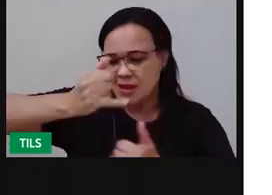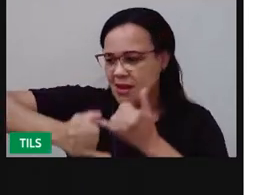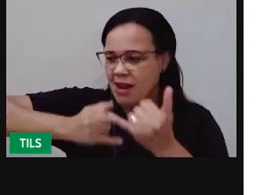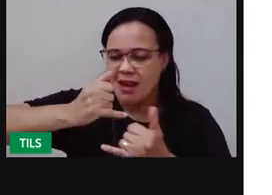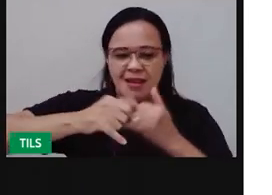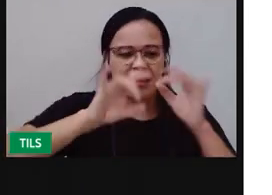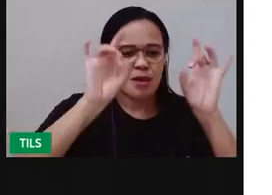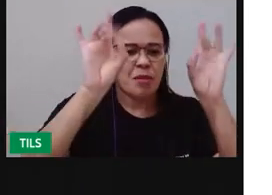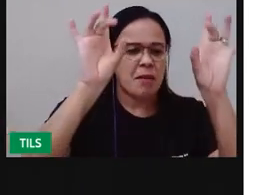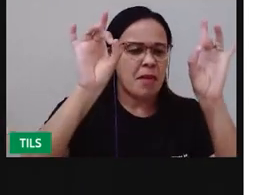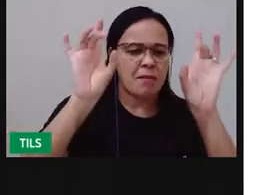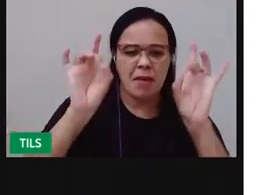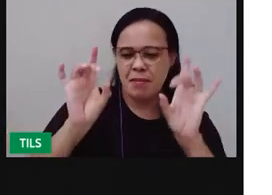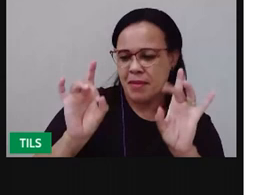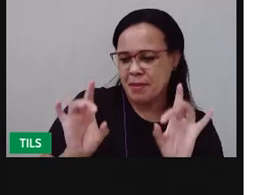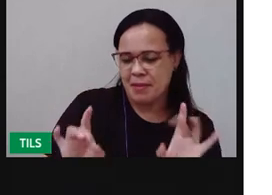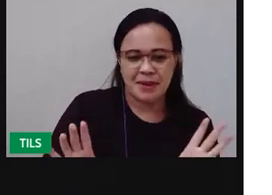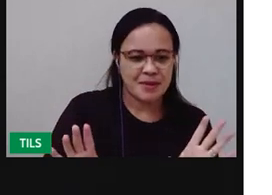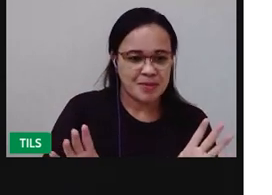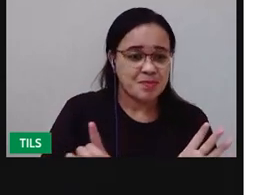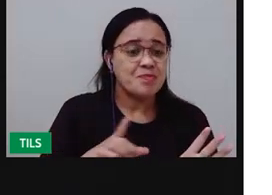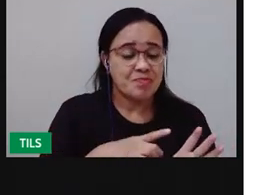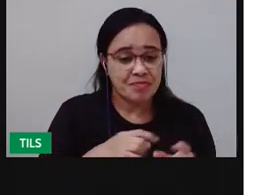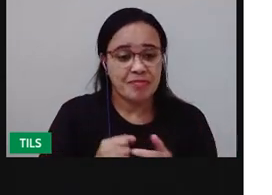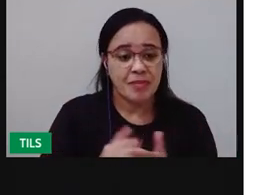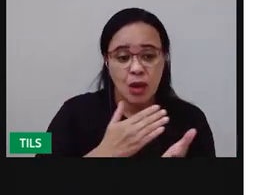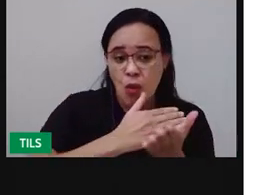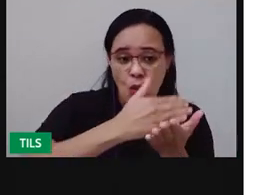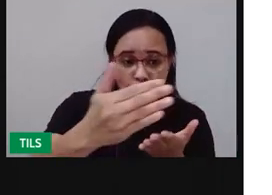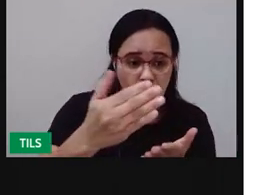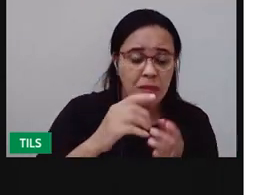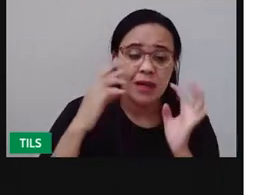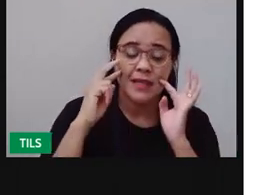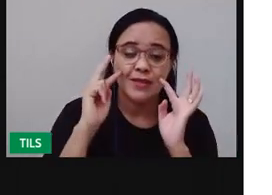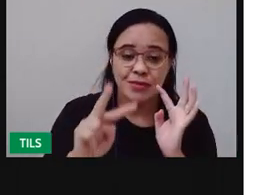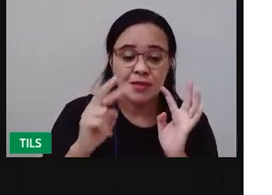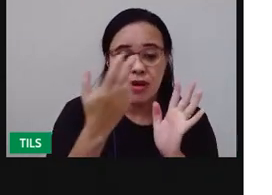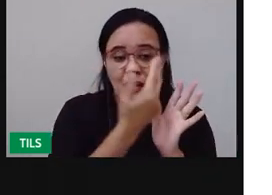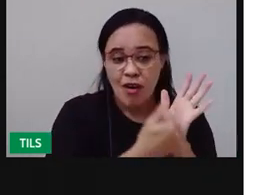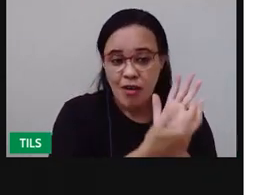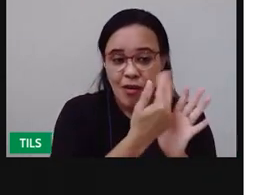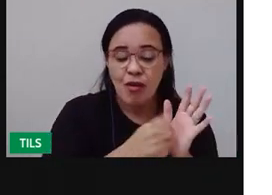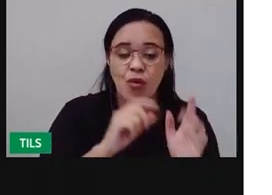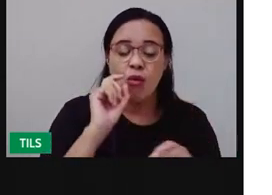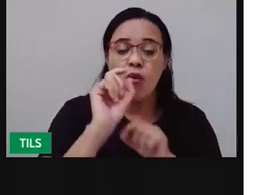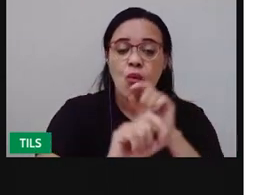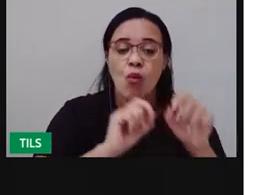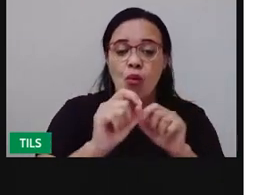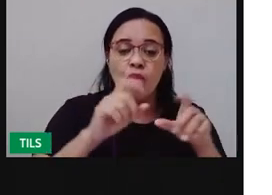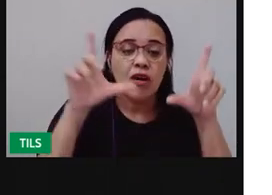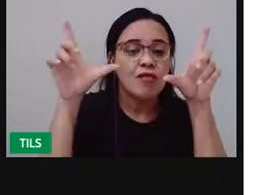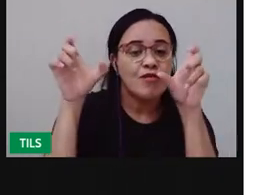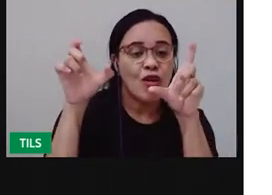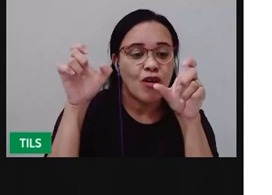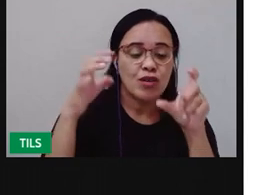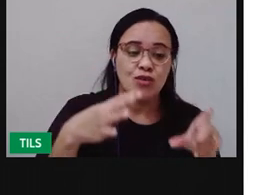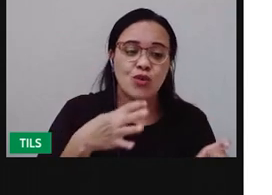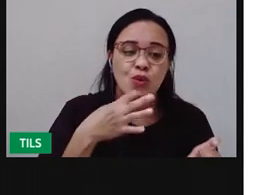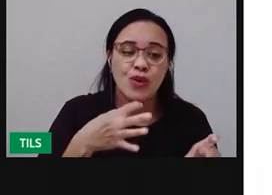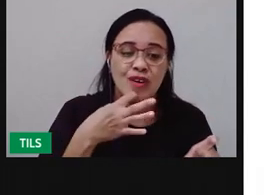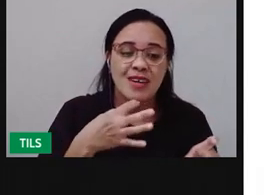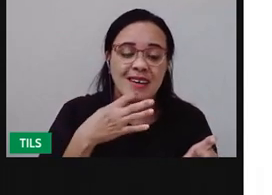Observe que, logo de início, já trazem uma imagem aí, mostrando uma brincadeira. Vocês conhecem essa